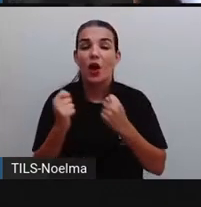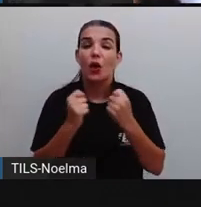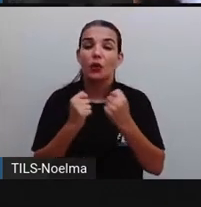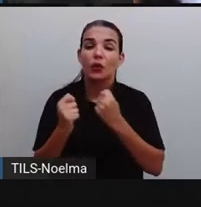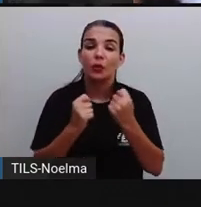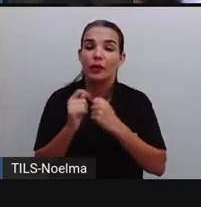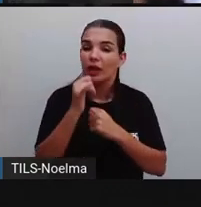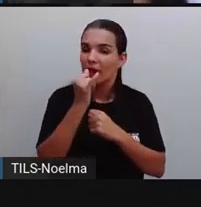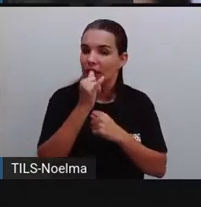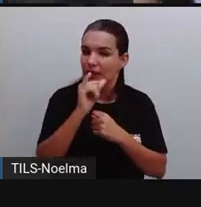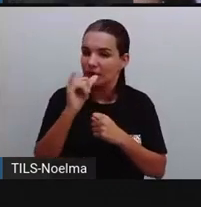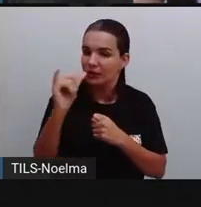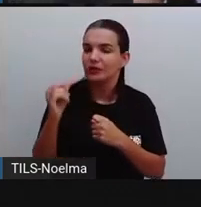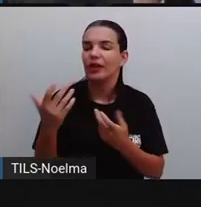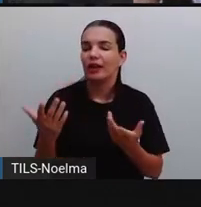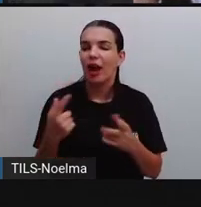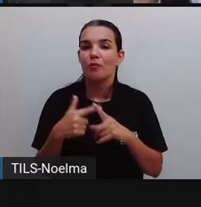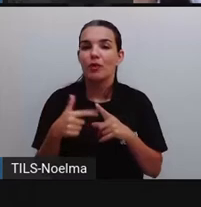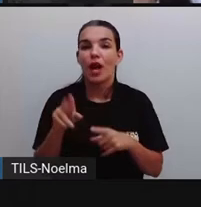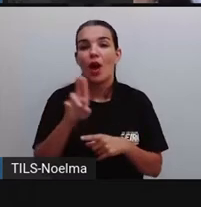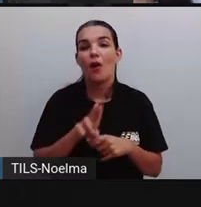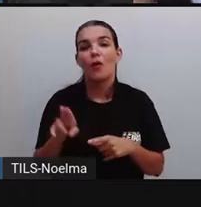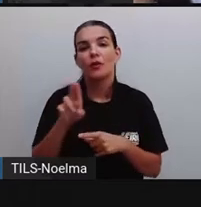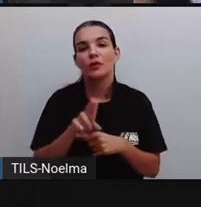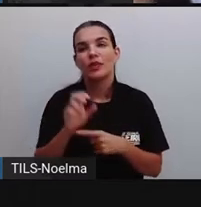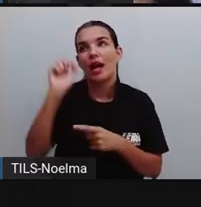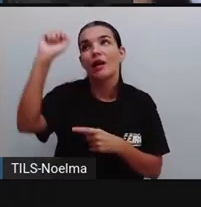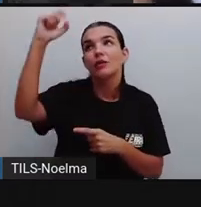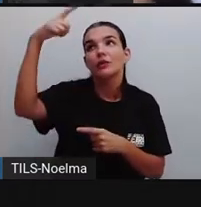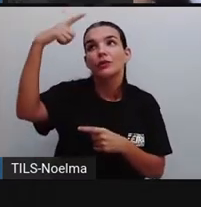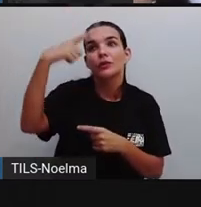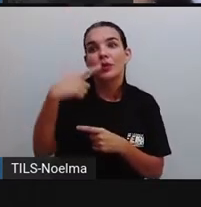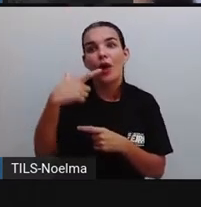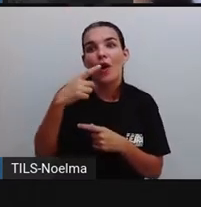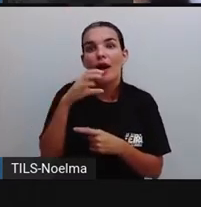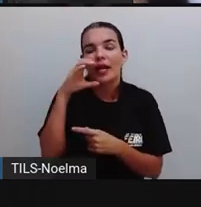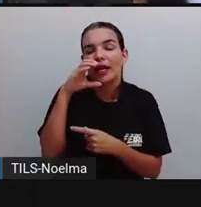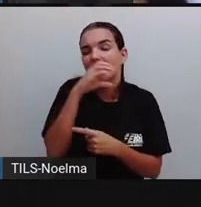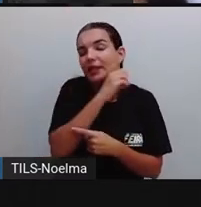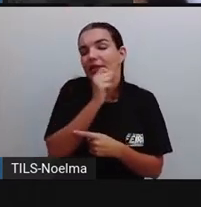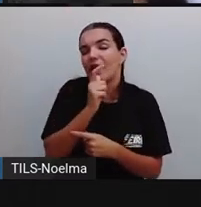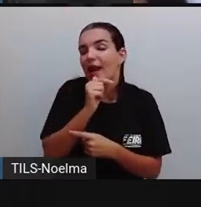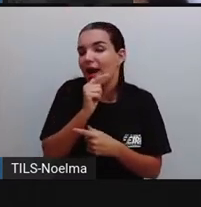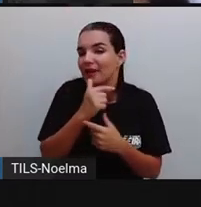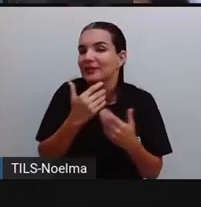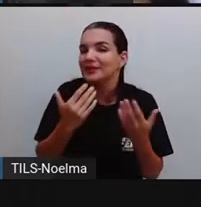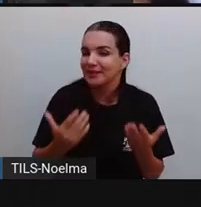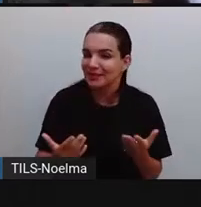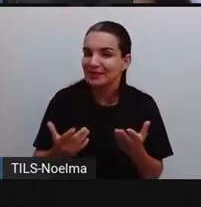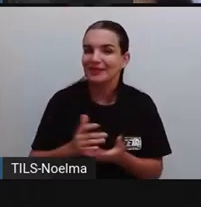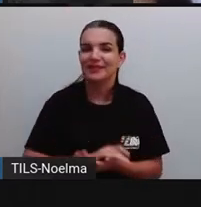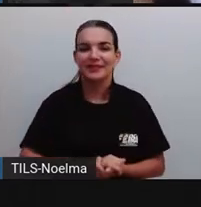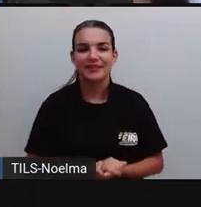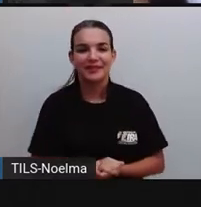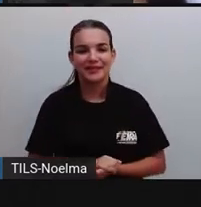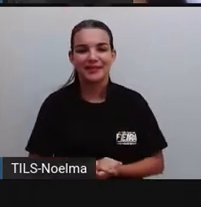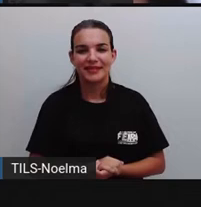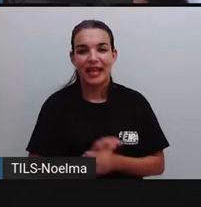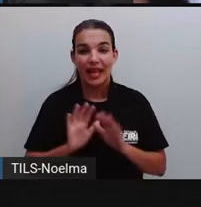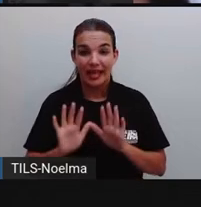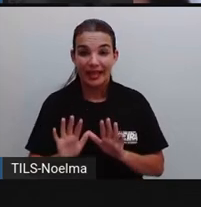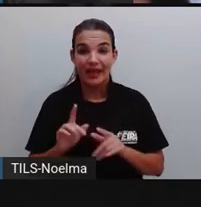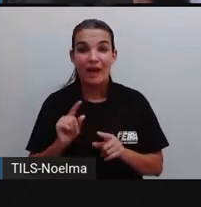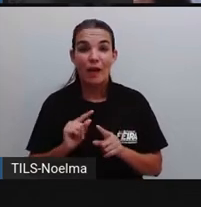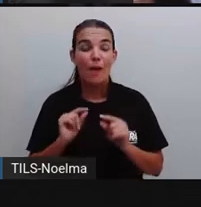da energia elétrica, porque utiliza a energia do sol para fazer todo esse processo de aquecimento da água. Então, para que